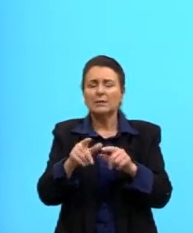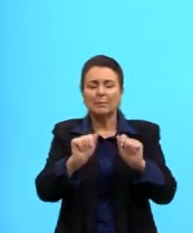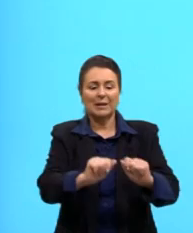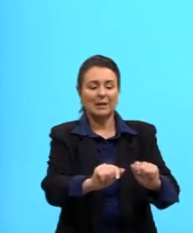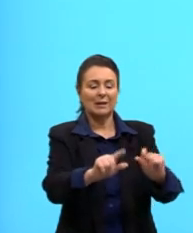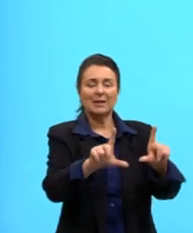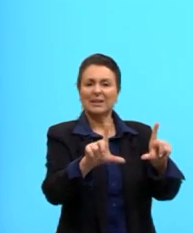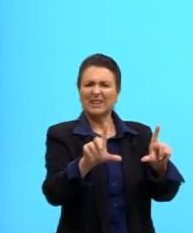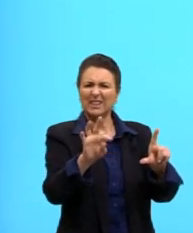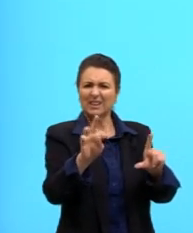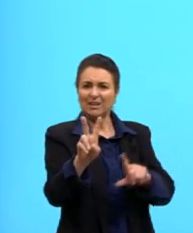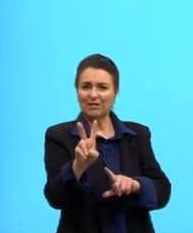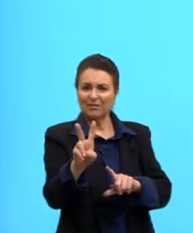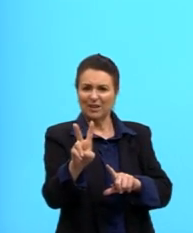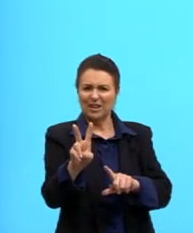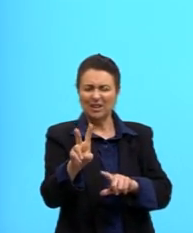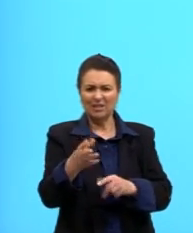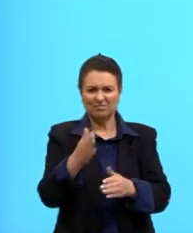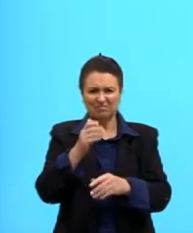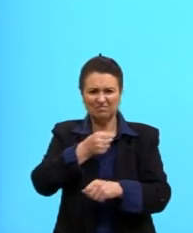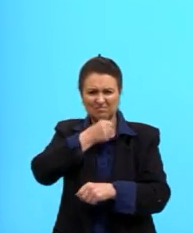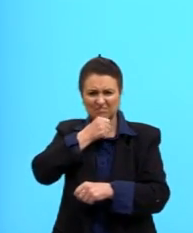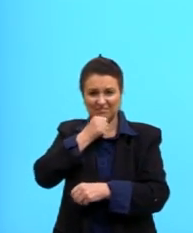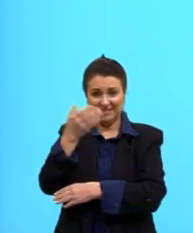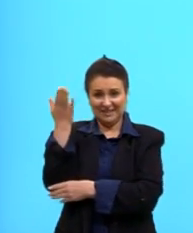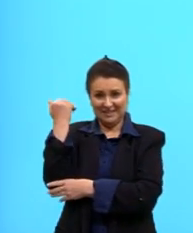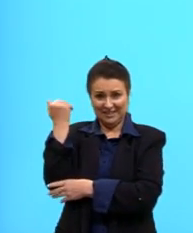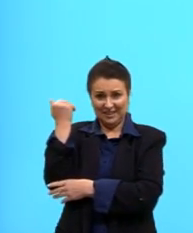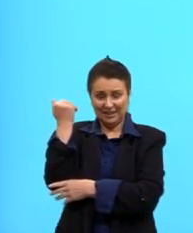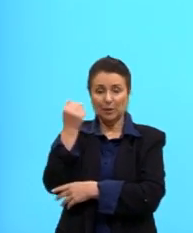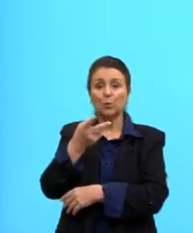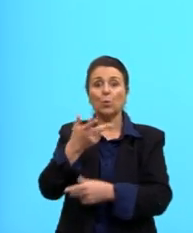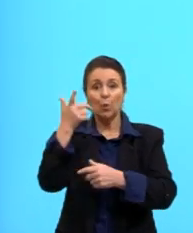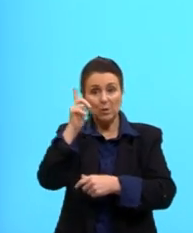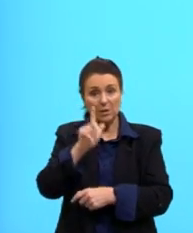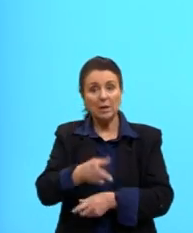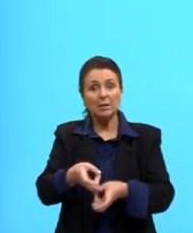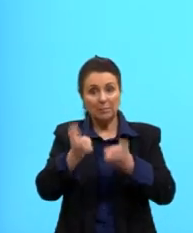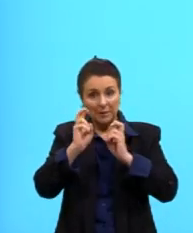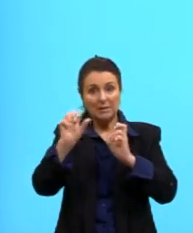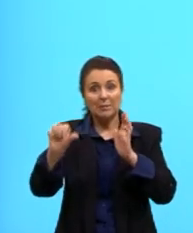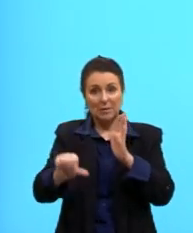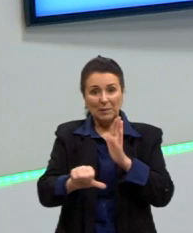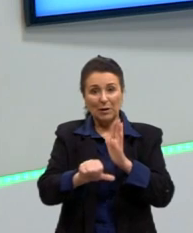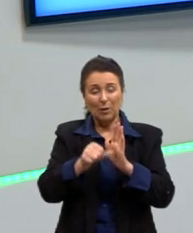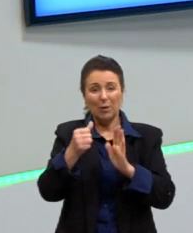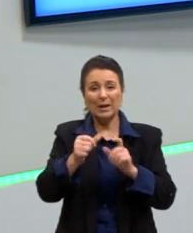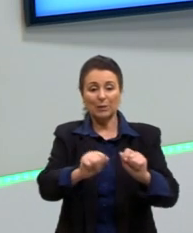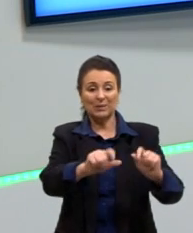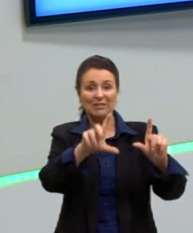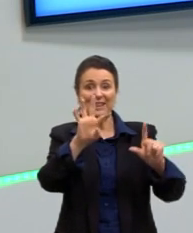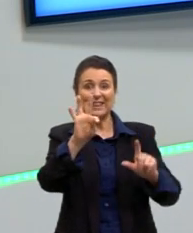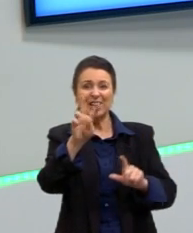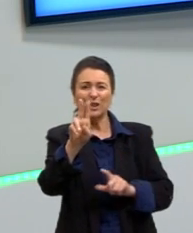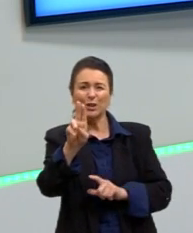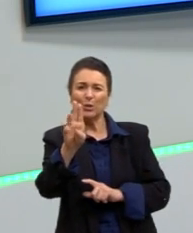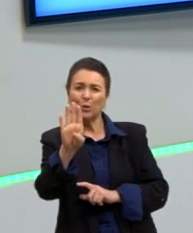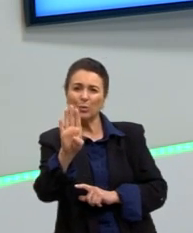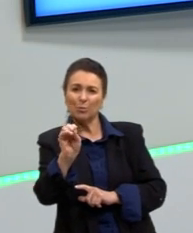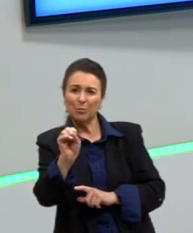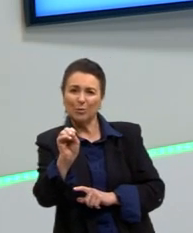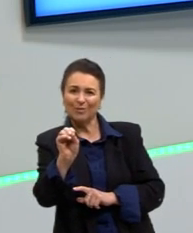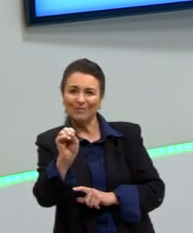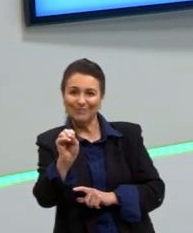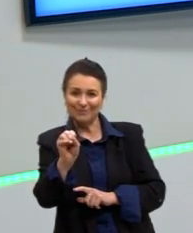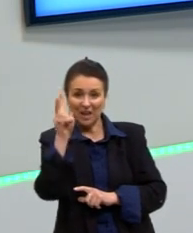de tubo mais antigas, esse efeito é mais visível, mais fácil da gente ver aqueles quadradinhos. E a gente observar, a vai